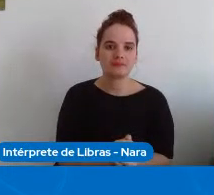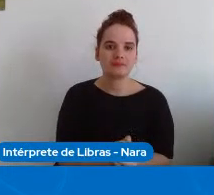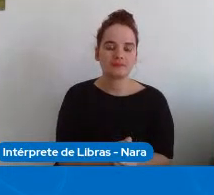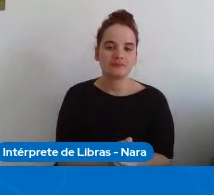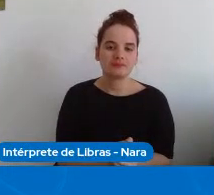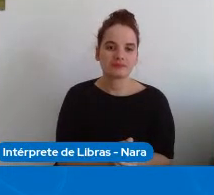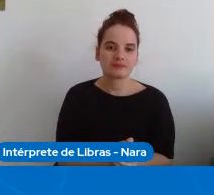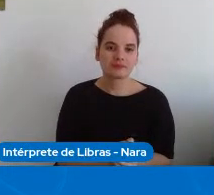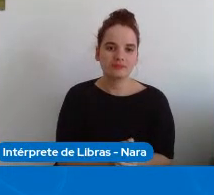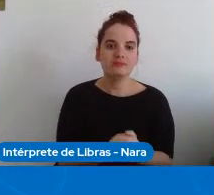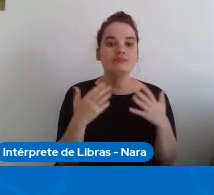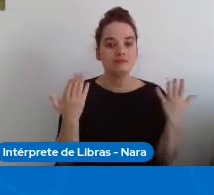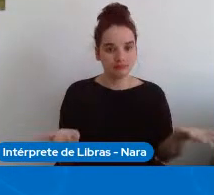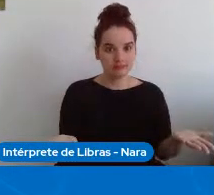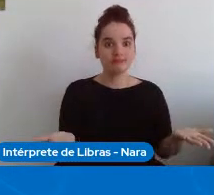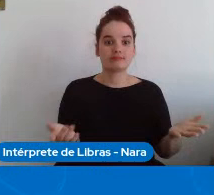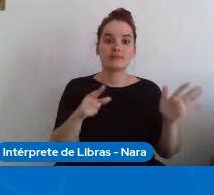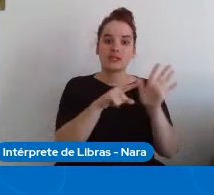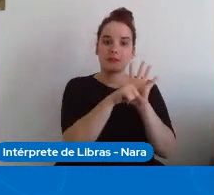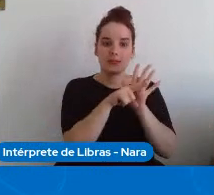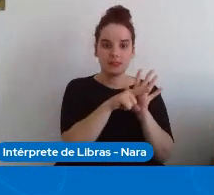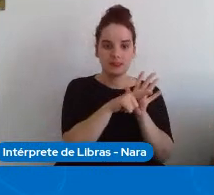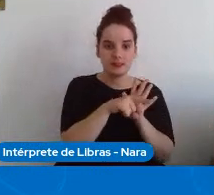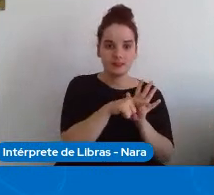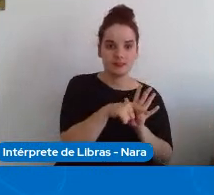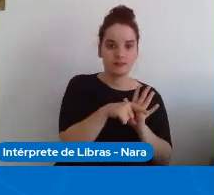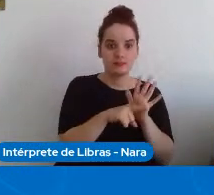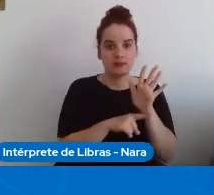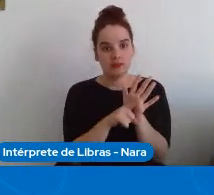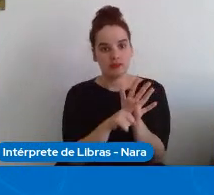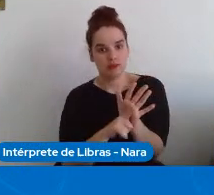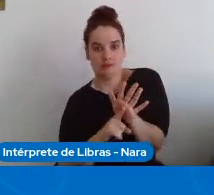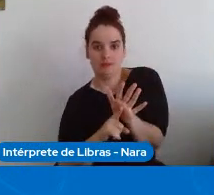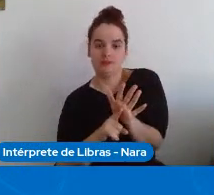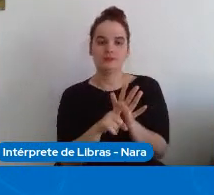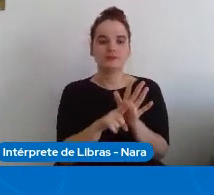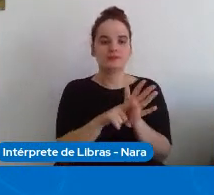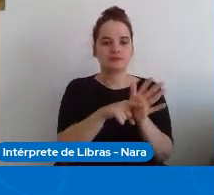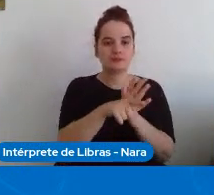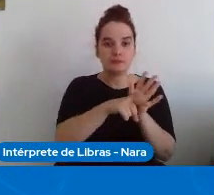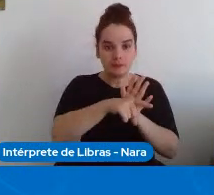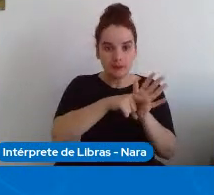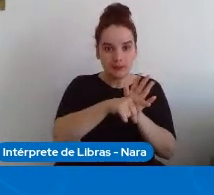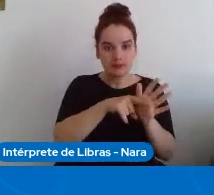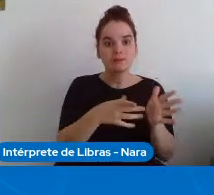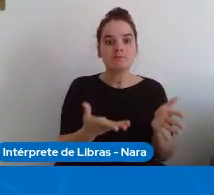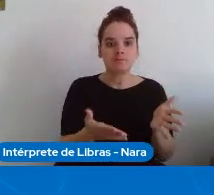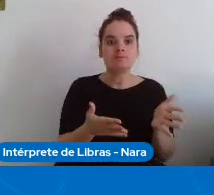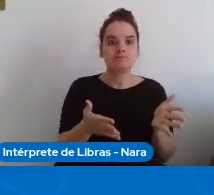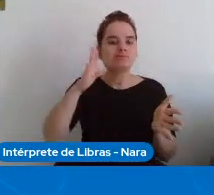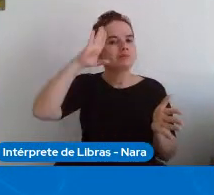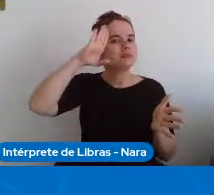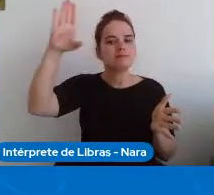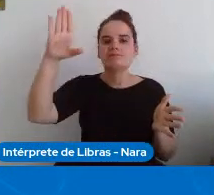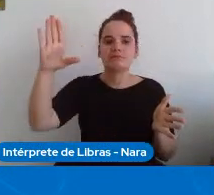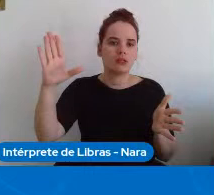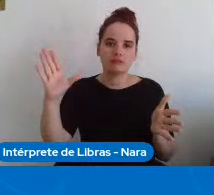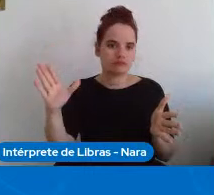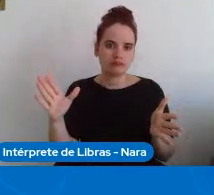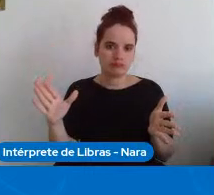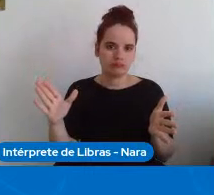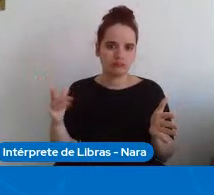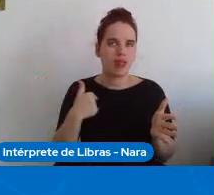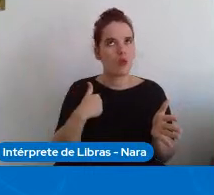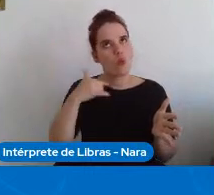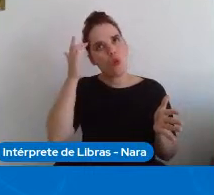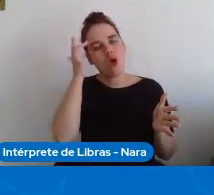em termos da pesquisa a principal contribuição que eu